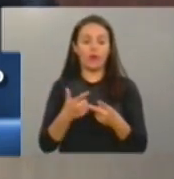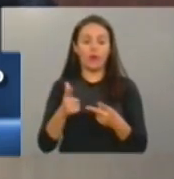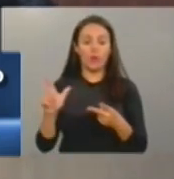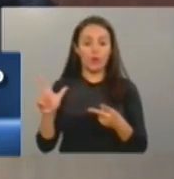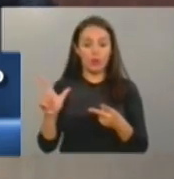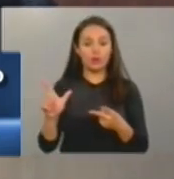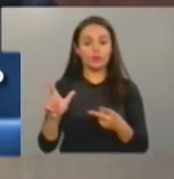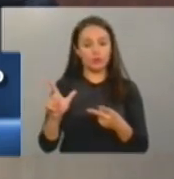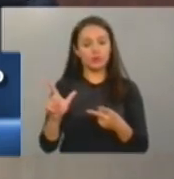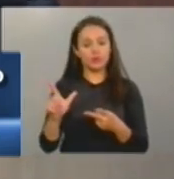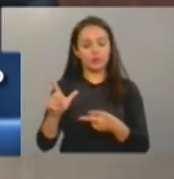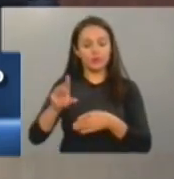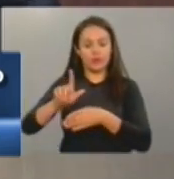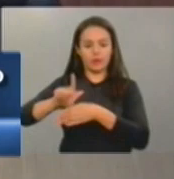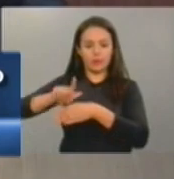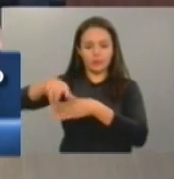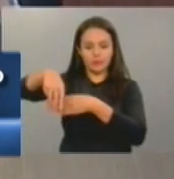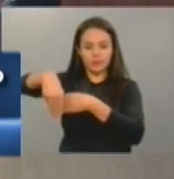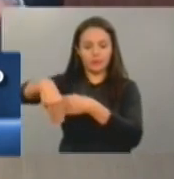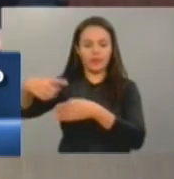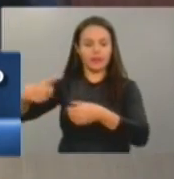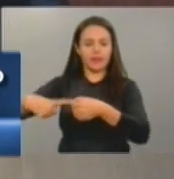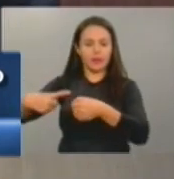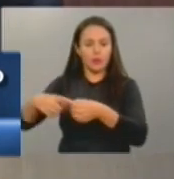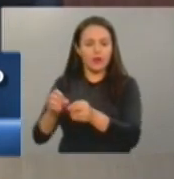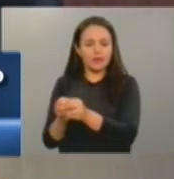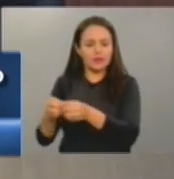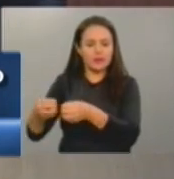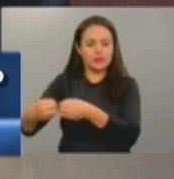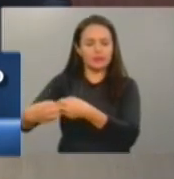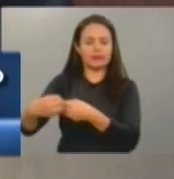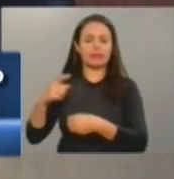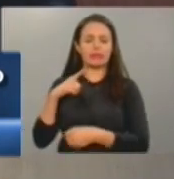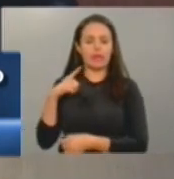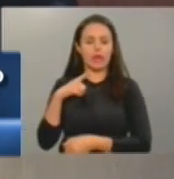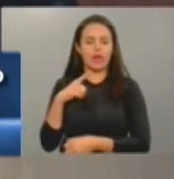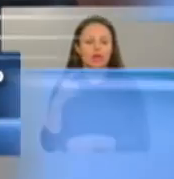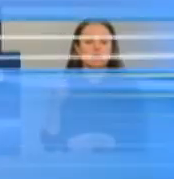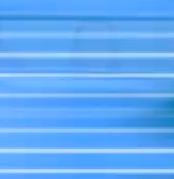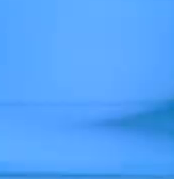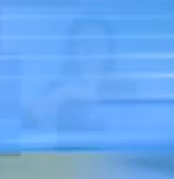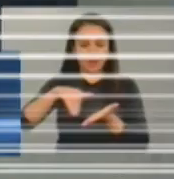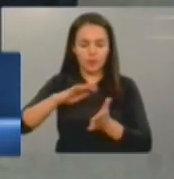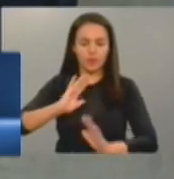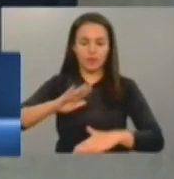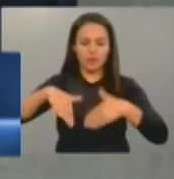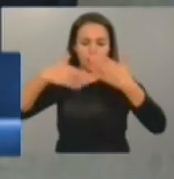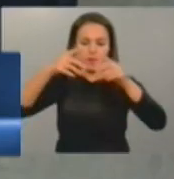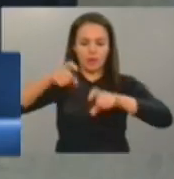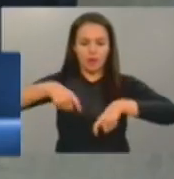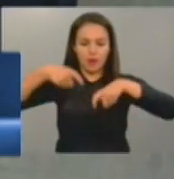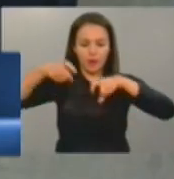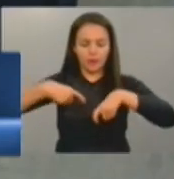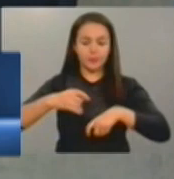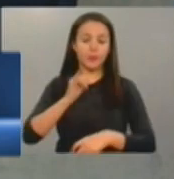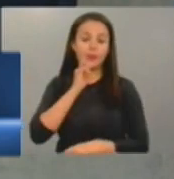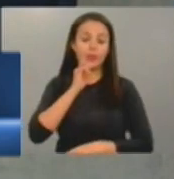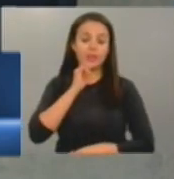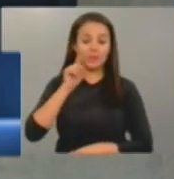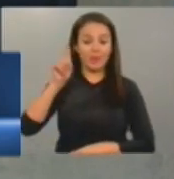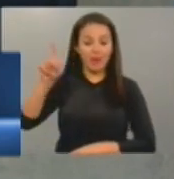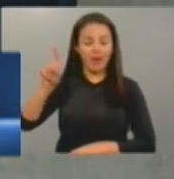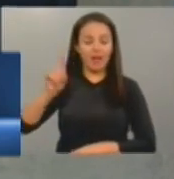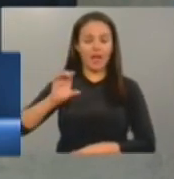o problema de água do município de Bicuitinga, e mais duas adutoras no sertão do Iamunso. Em Calcaia, temos um problema muito